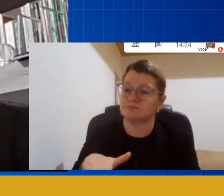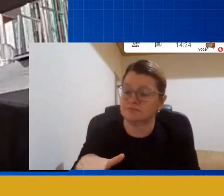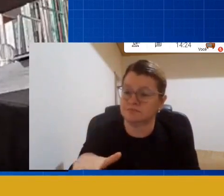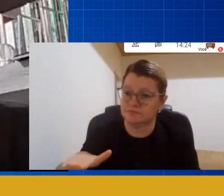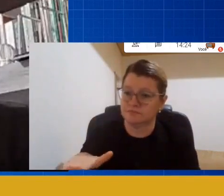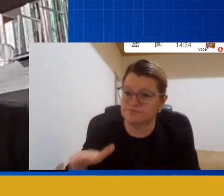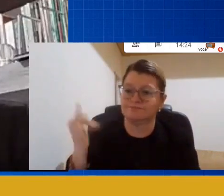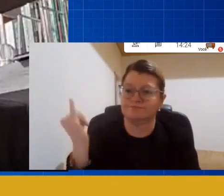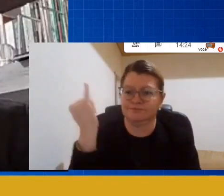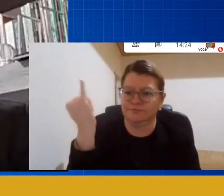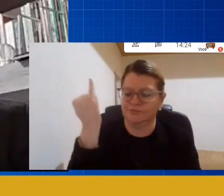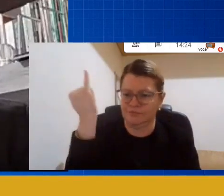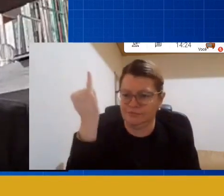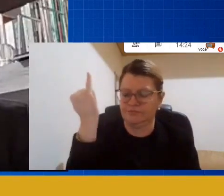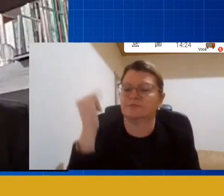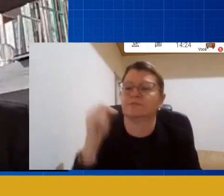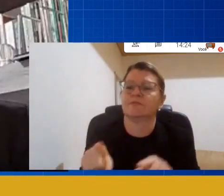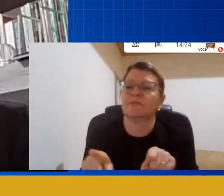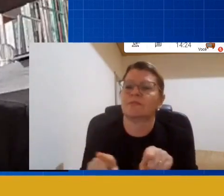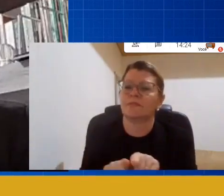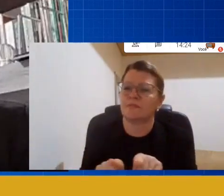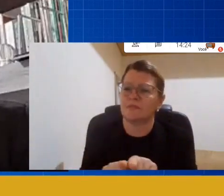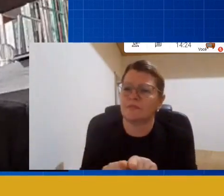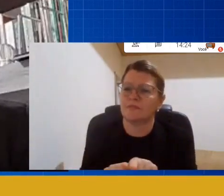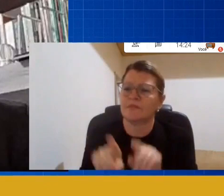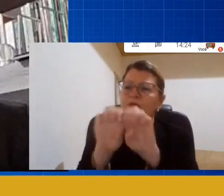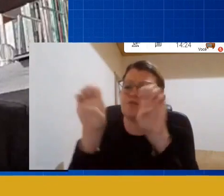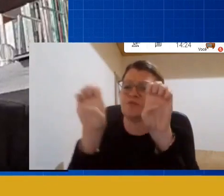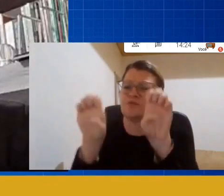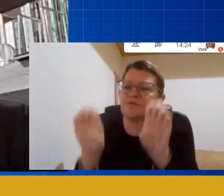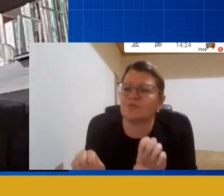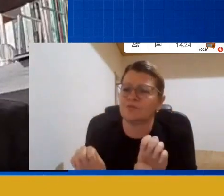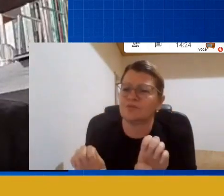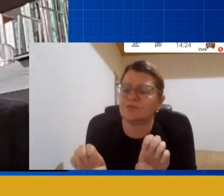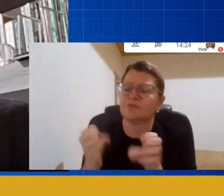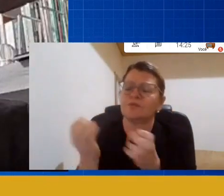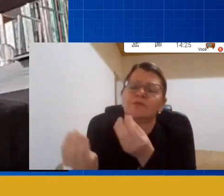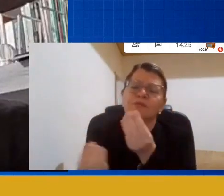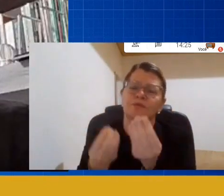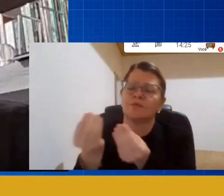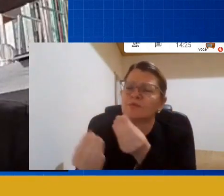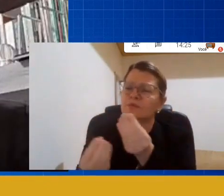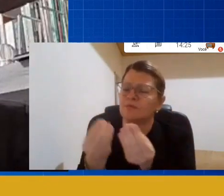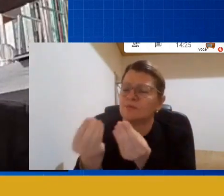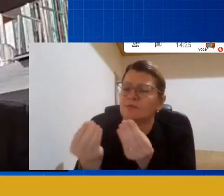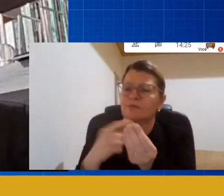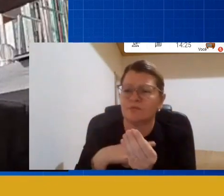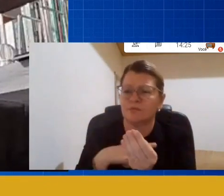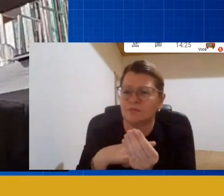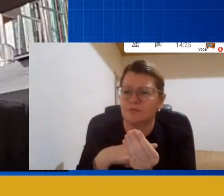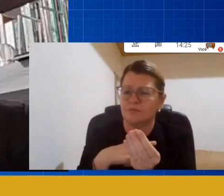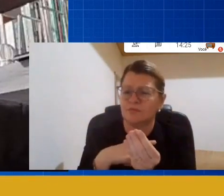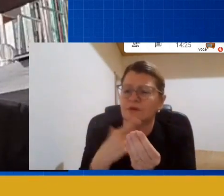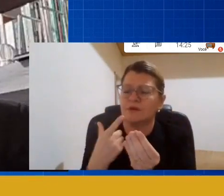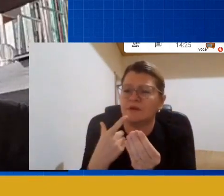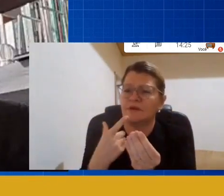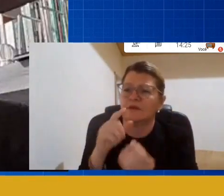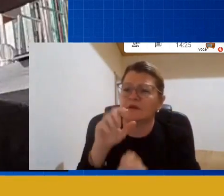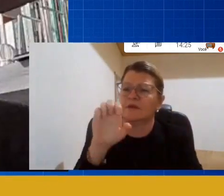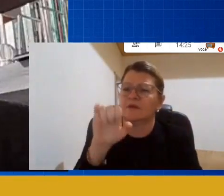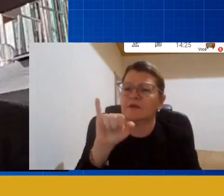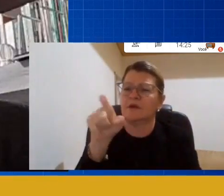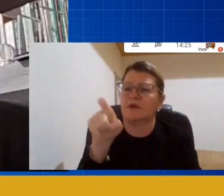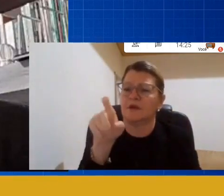e toda uma estruturação, que parte dos eixos norteadores, que são